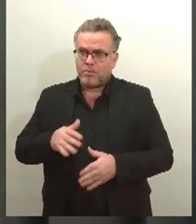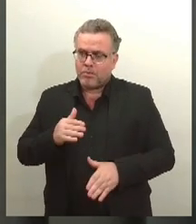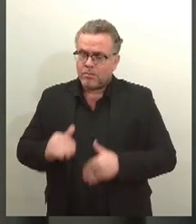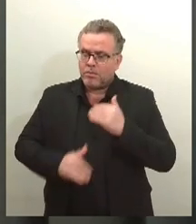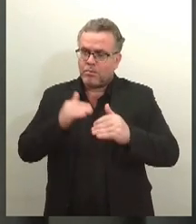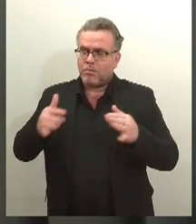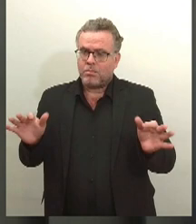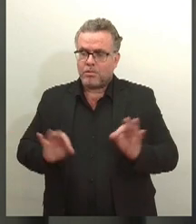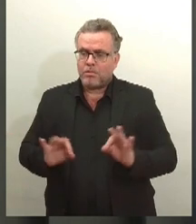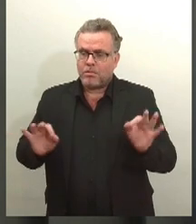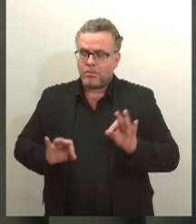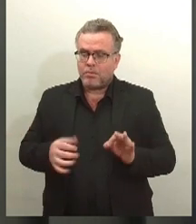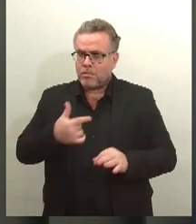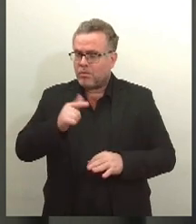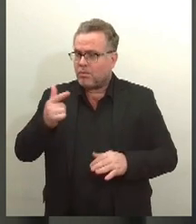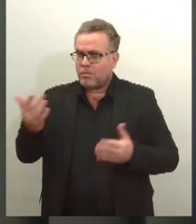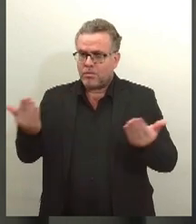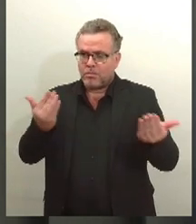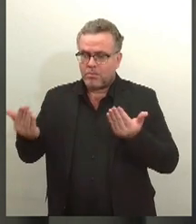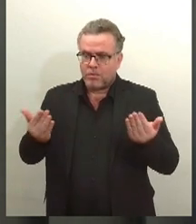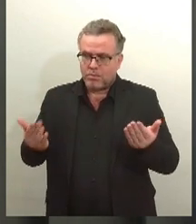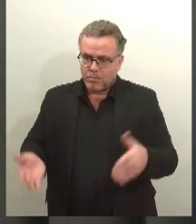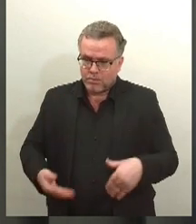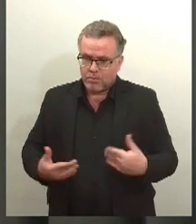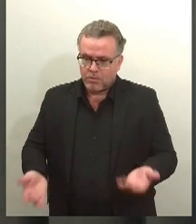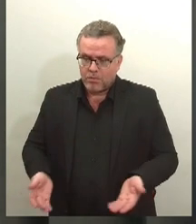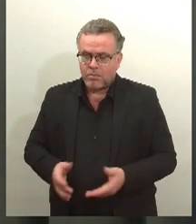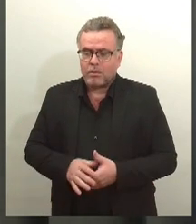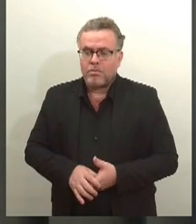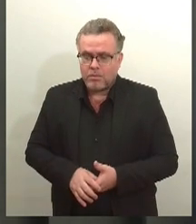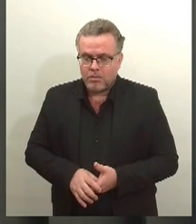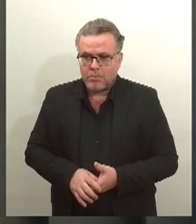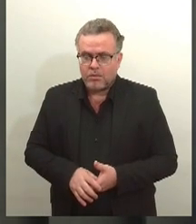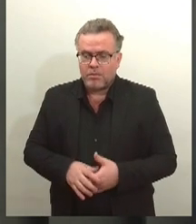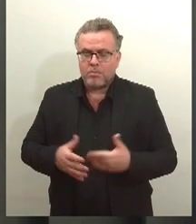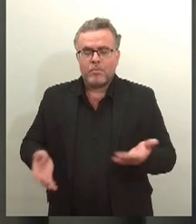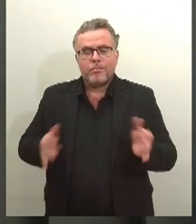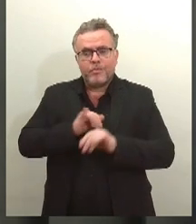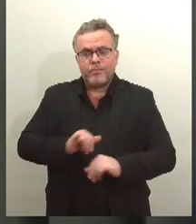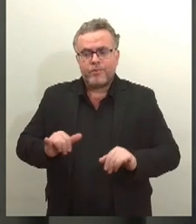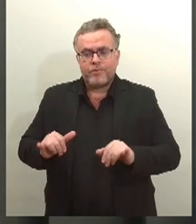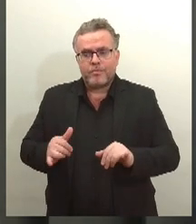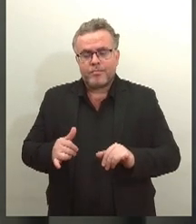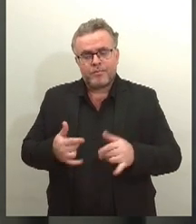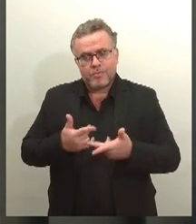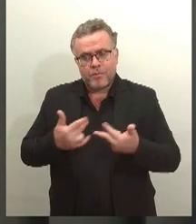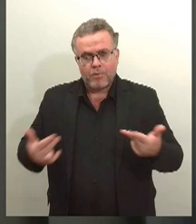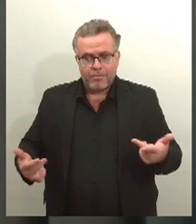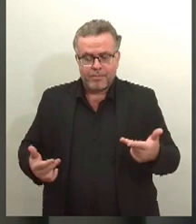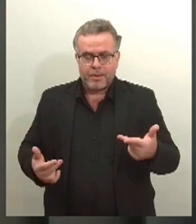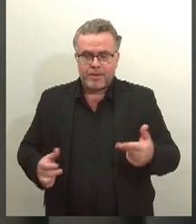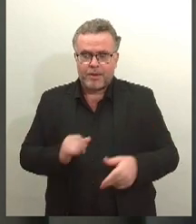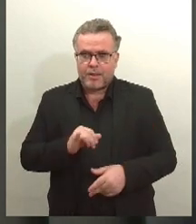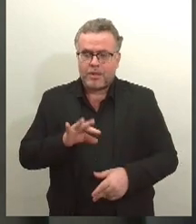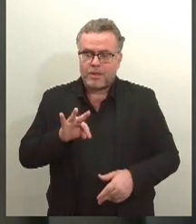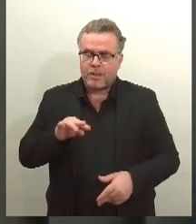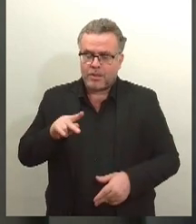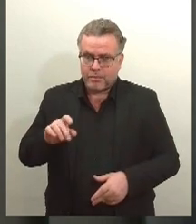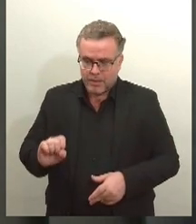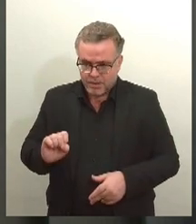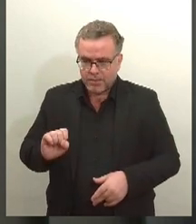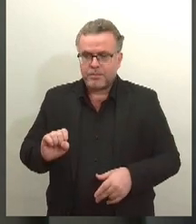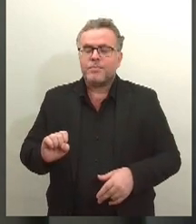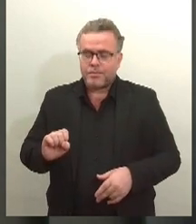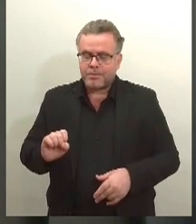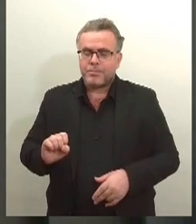regiões sul e sudeste. E agora uma outra informação, Instituto de Tecnologia e Pesquisa de Sergipe, TPS, vai